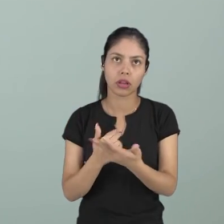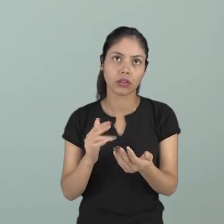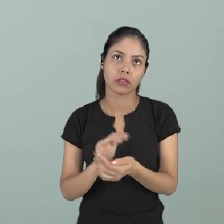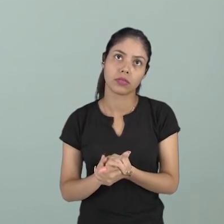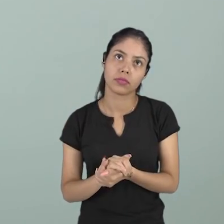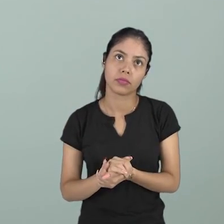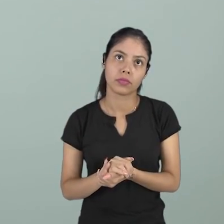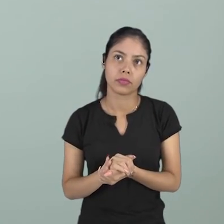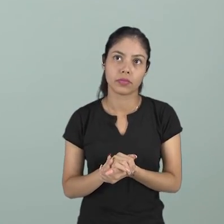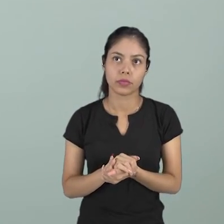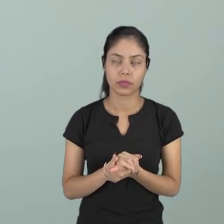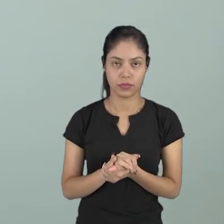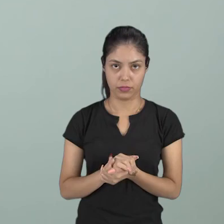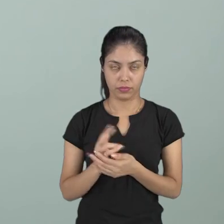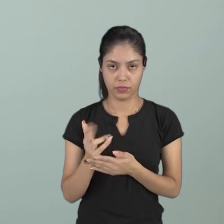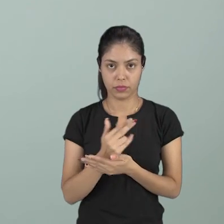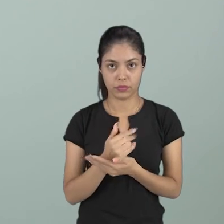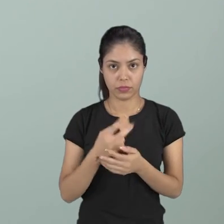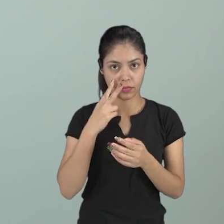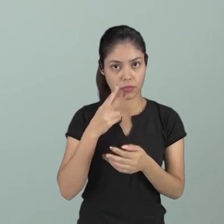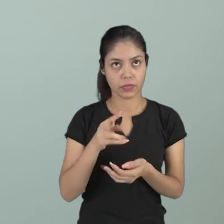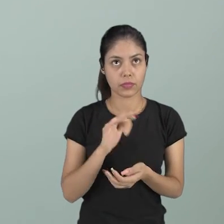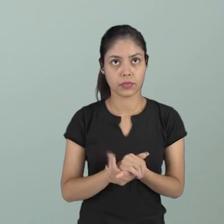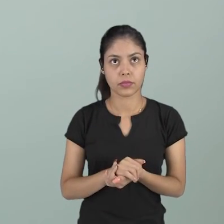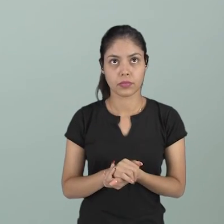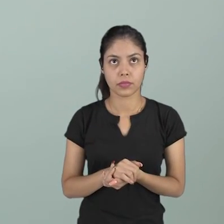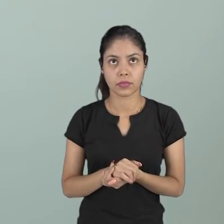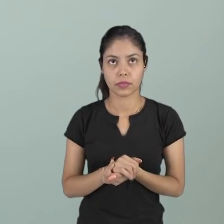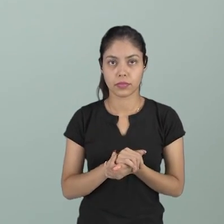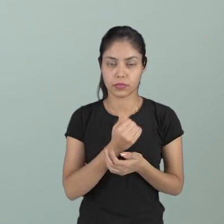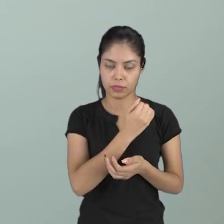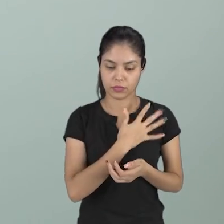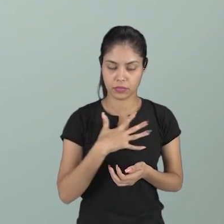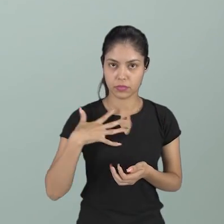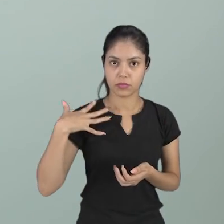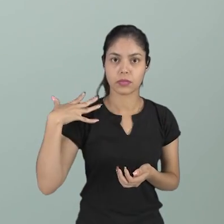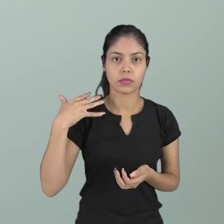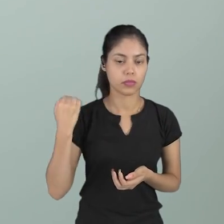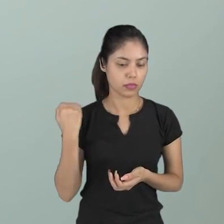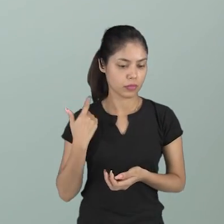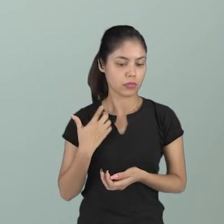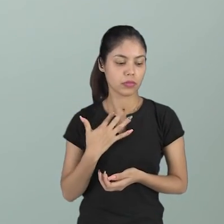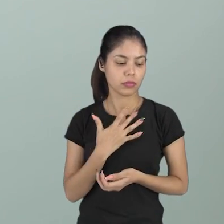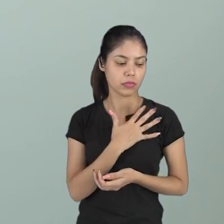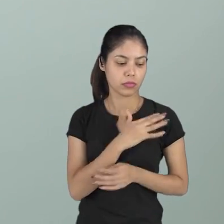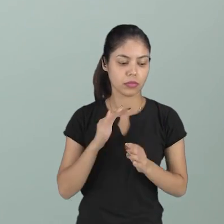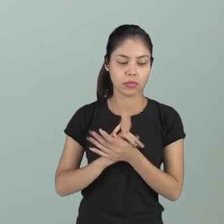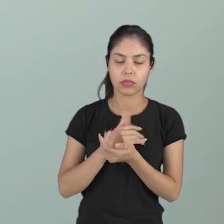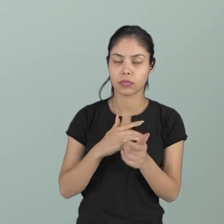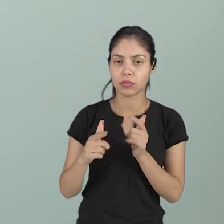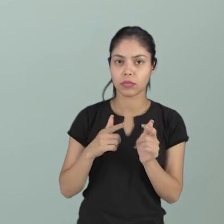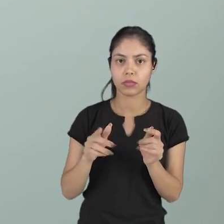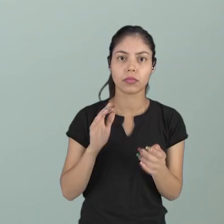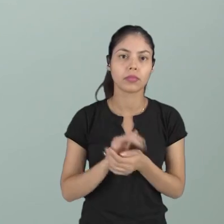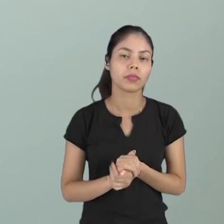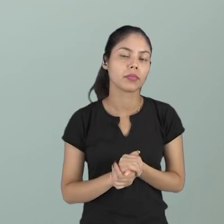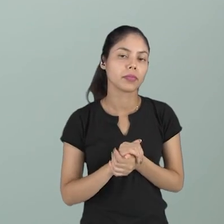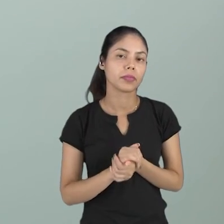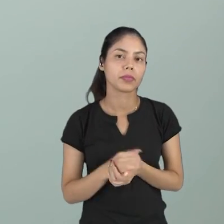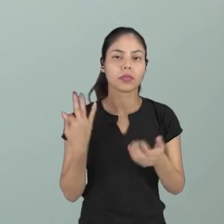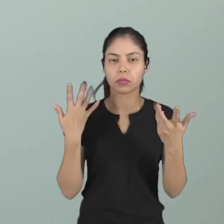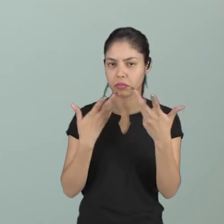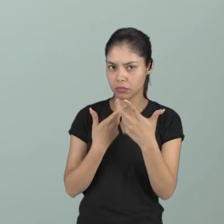aqui eu trago um desenho para você ver no colo da mulher esse tipo de trabalho. Então são trabalhos